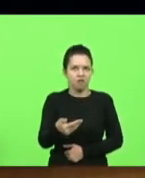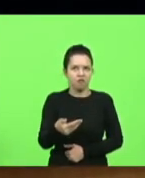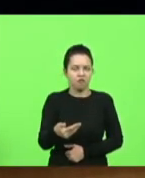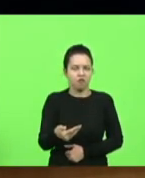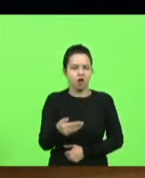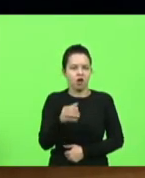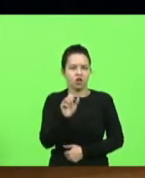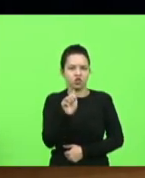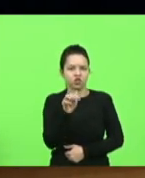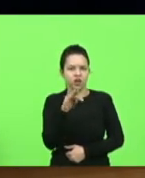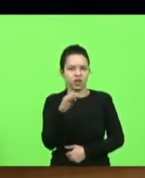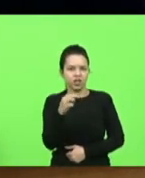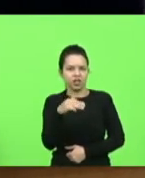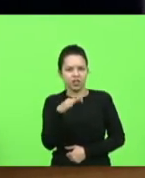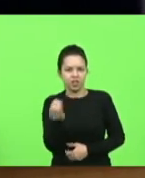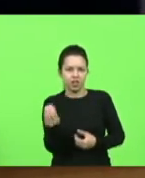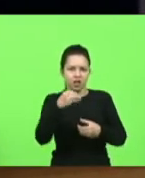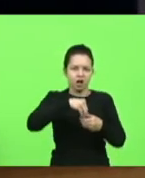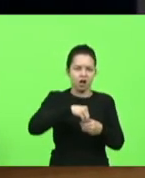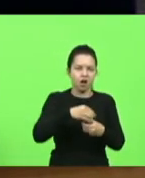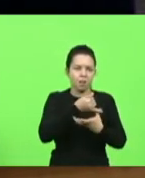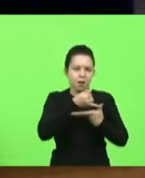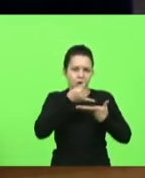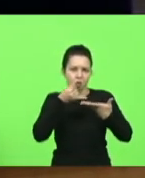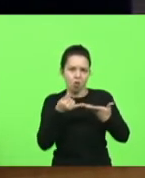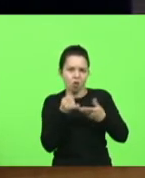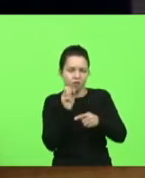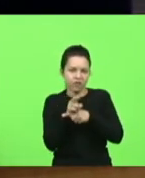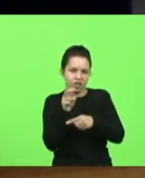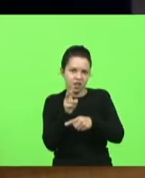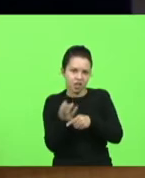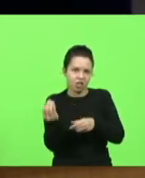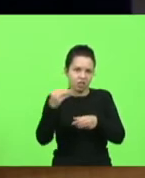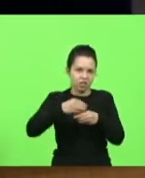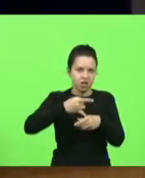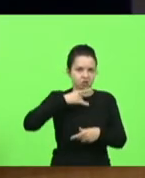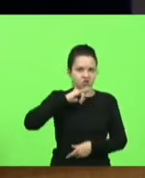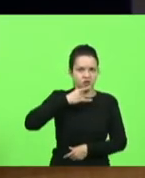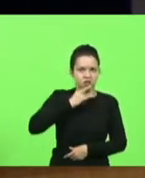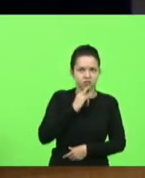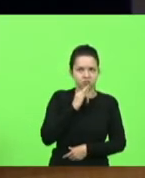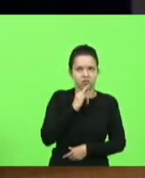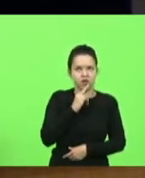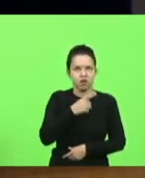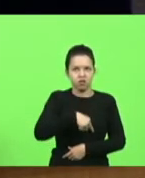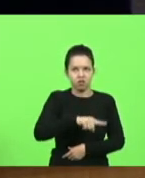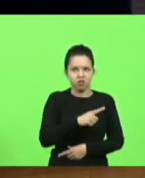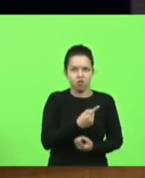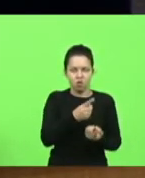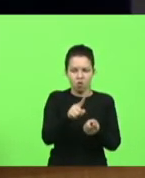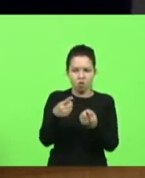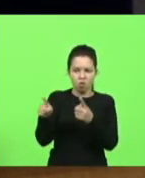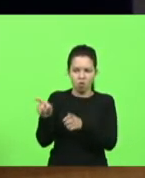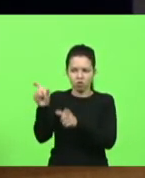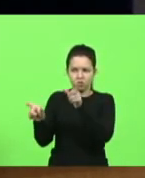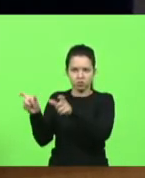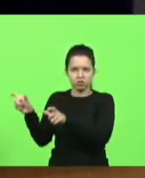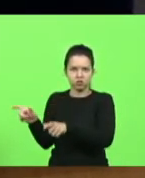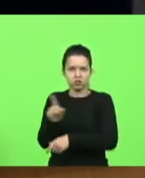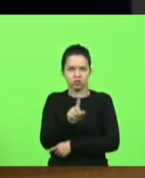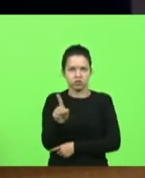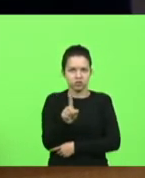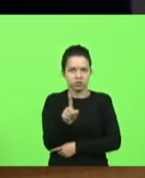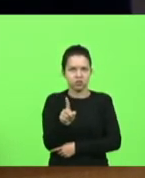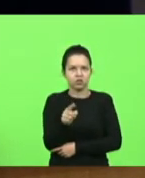na maconha colocar veneno na cachaça alguém já ouviu um discurso desse da gente querendo mal dessas pessoas jamais então